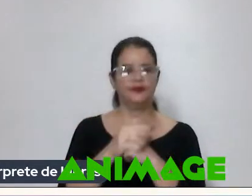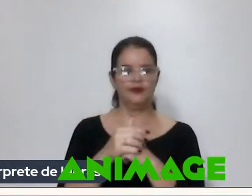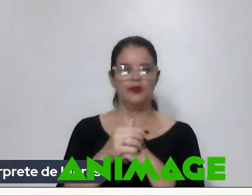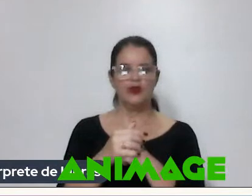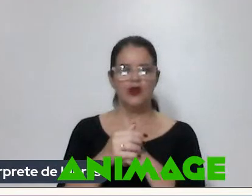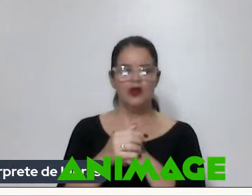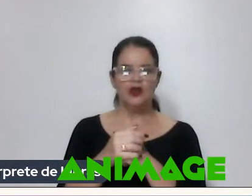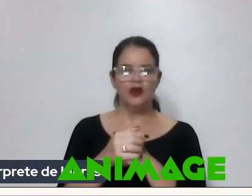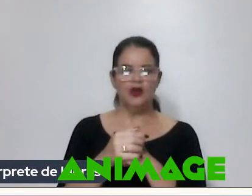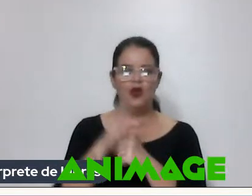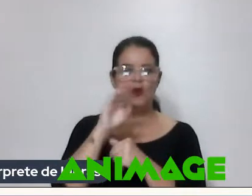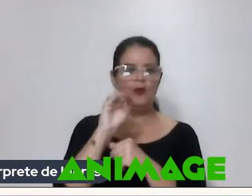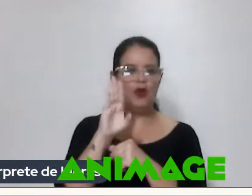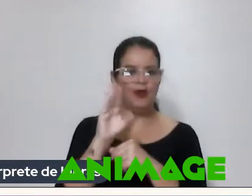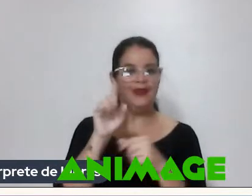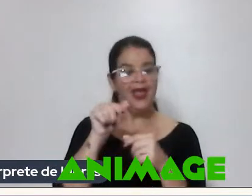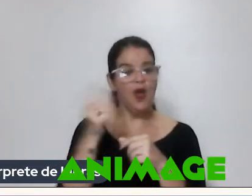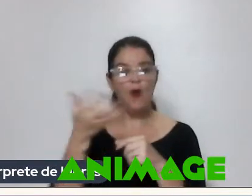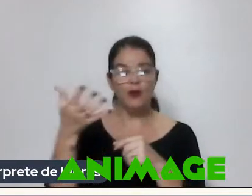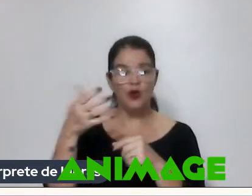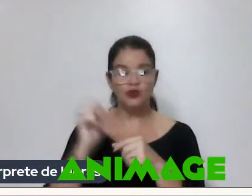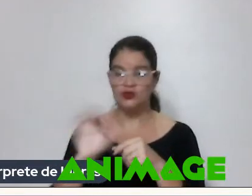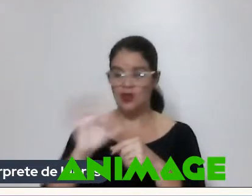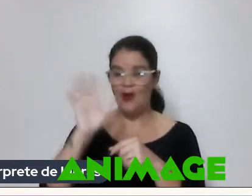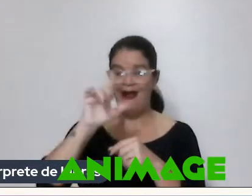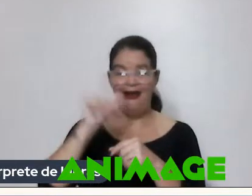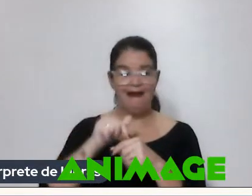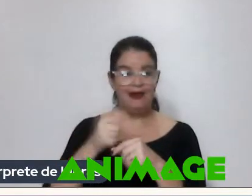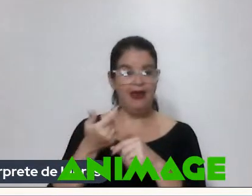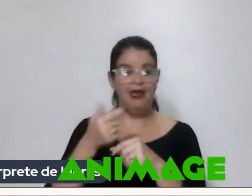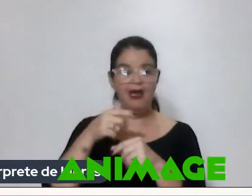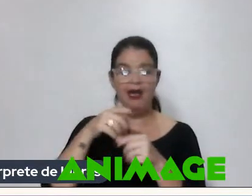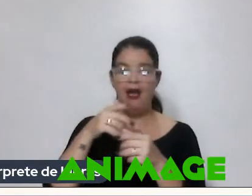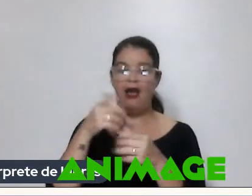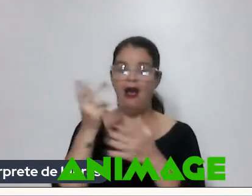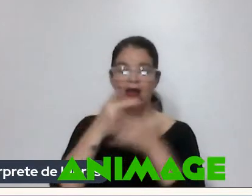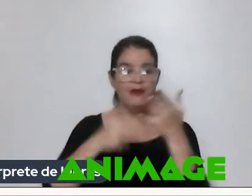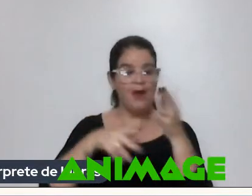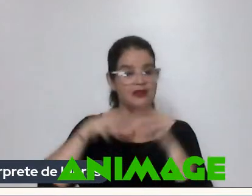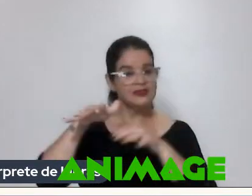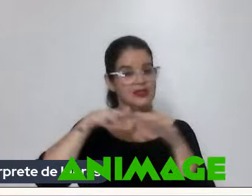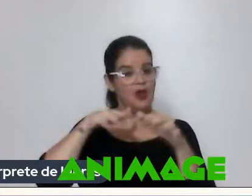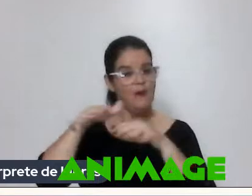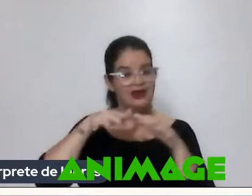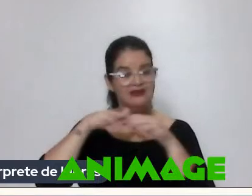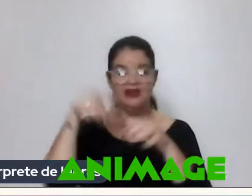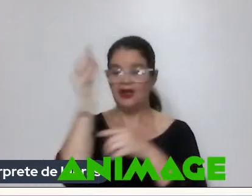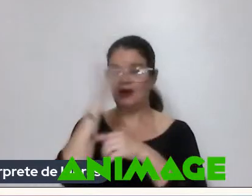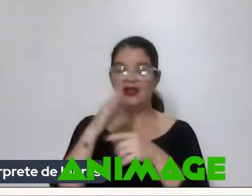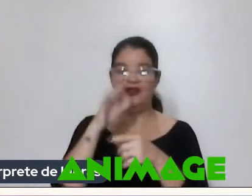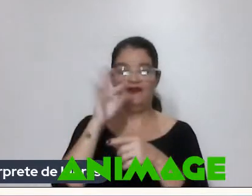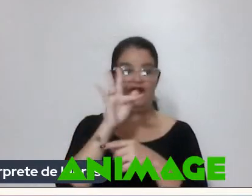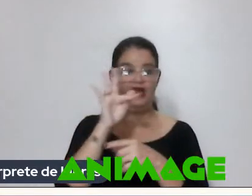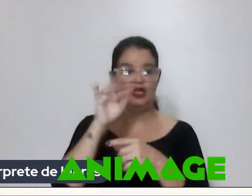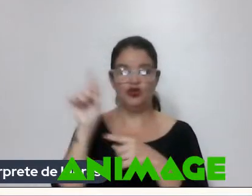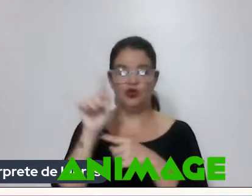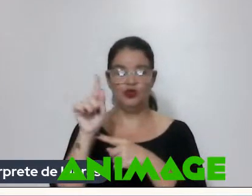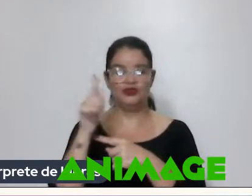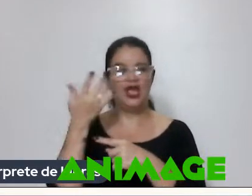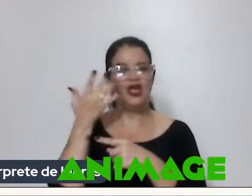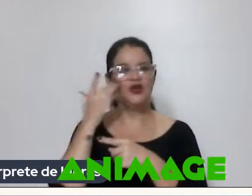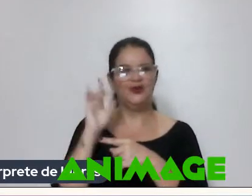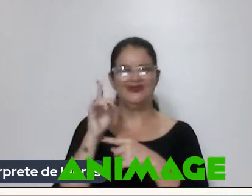O Bob Cuspe É uma produção cara É uma megaprodução Da animação brasileira E também o Fernando Gutierrez Que não sei se é meu primo